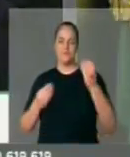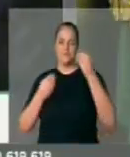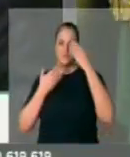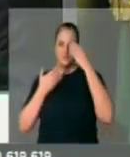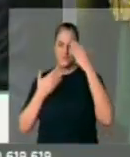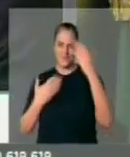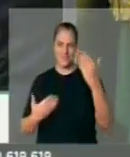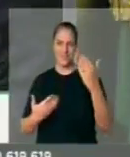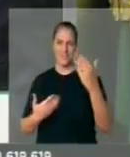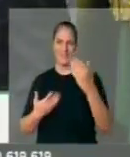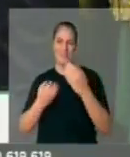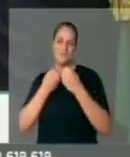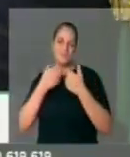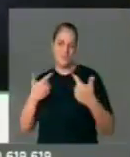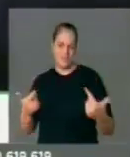obrigado e boa sorte a todos. aí e aí Obrigado.